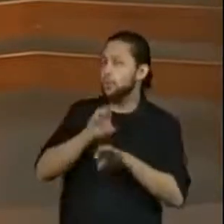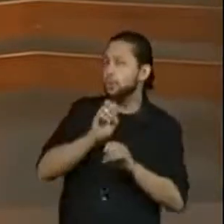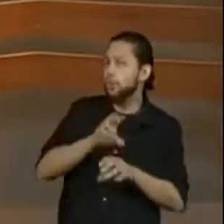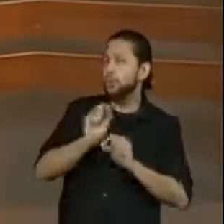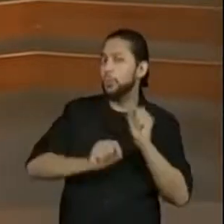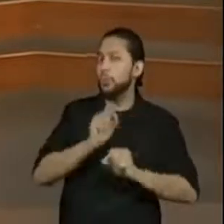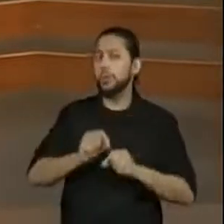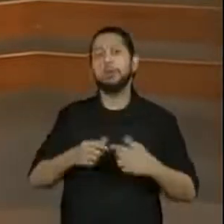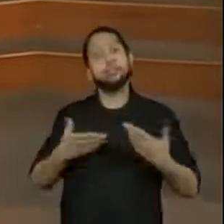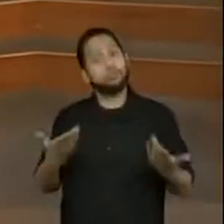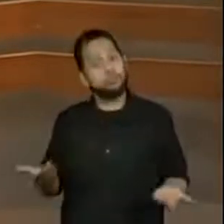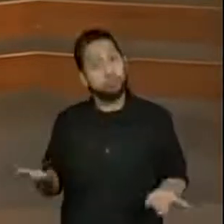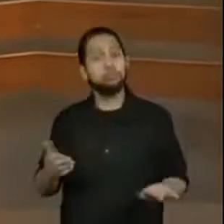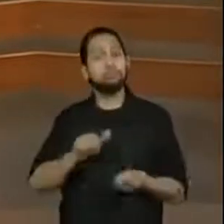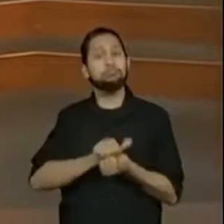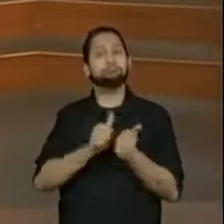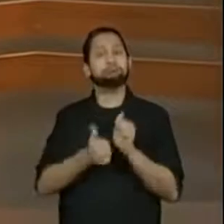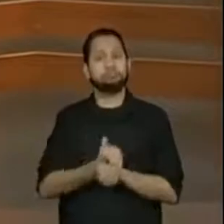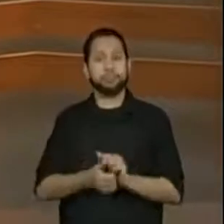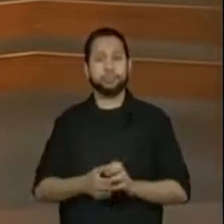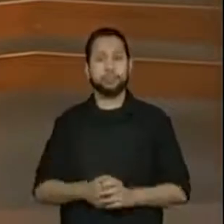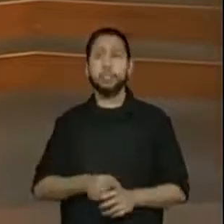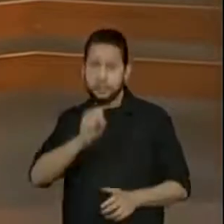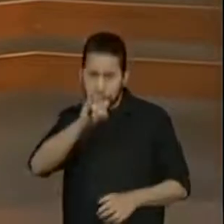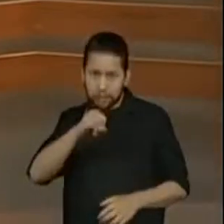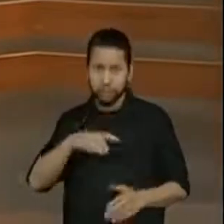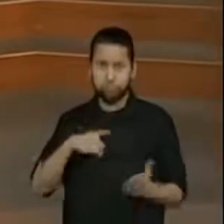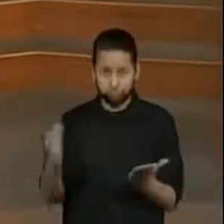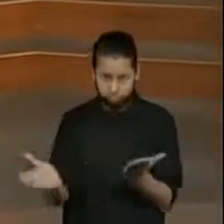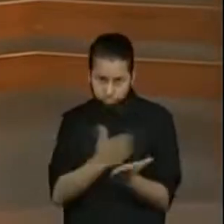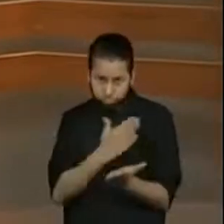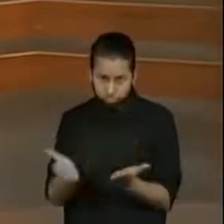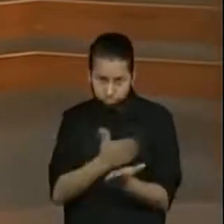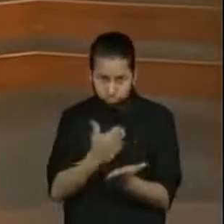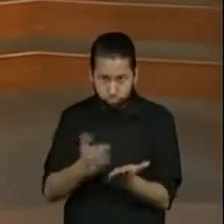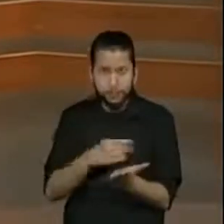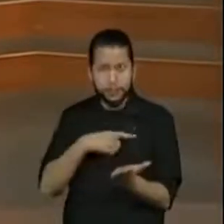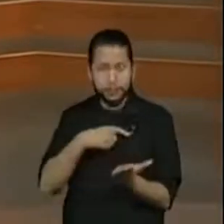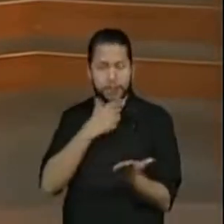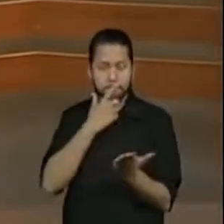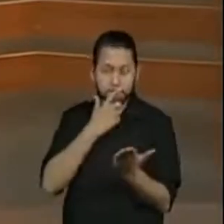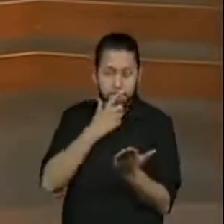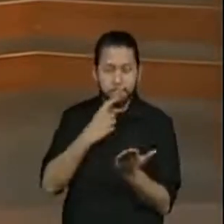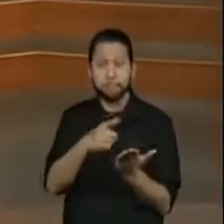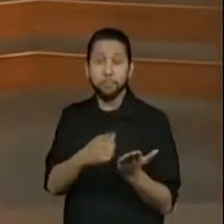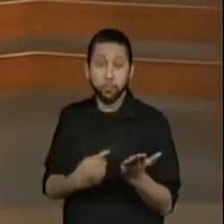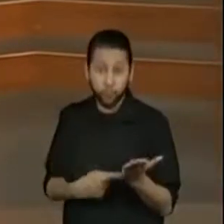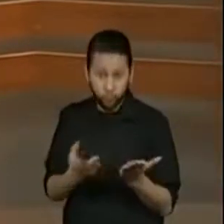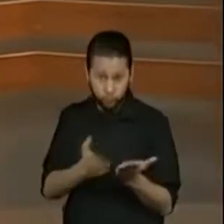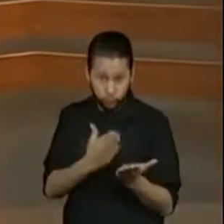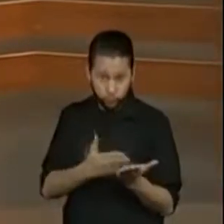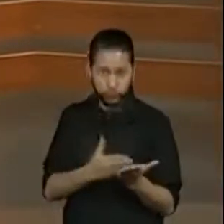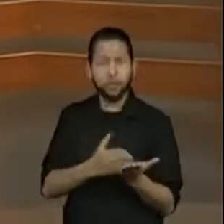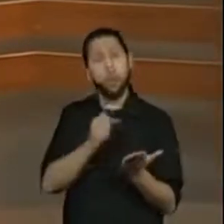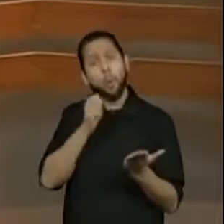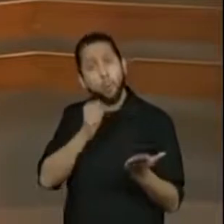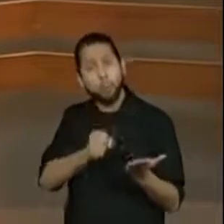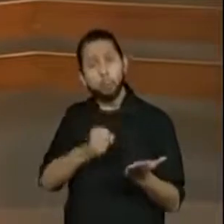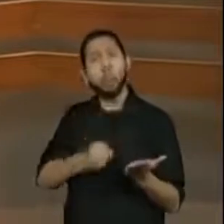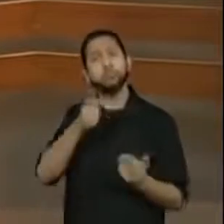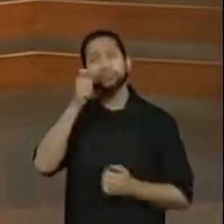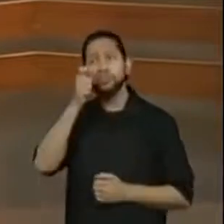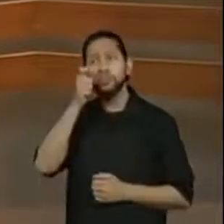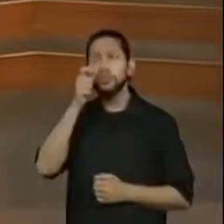material em mãos, é legal assistir as nossas aulas porque tem uma coisinha ou outra aí que muda, certo? E aí